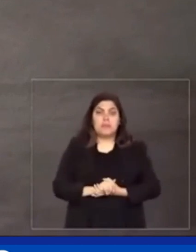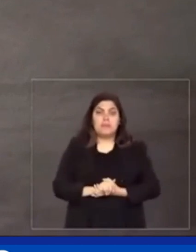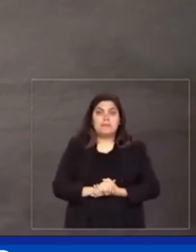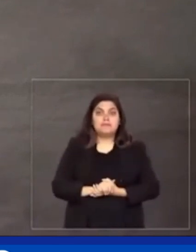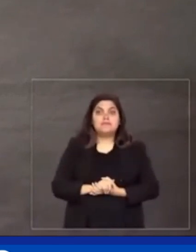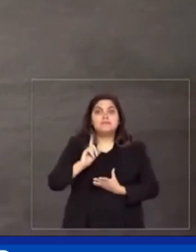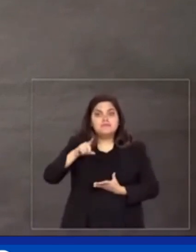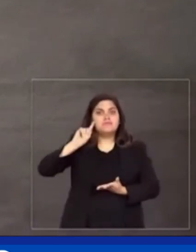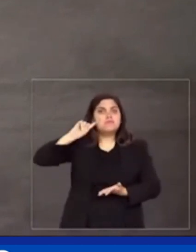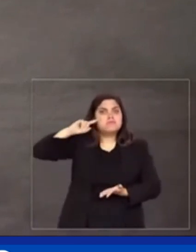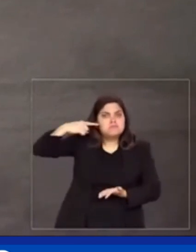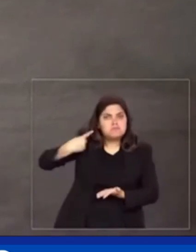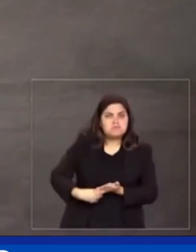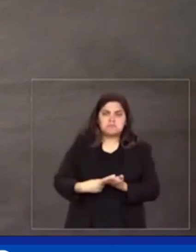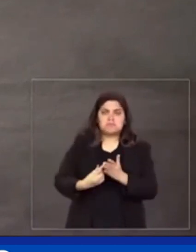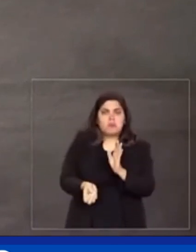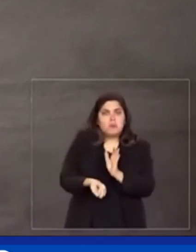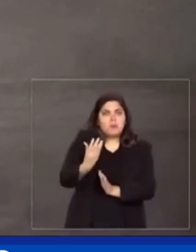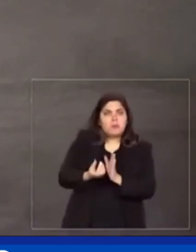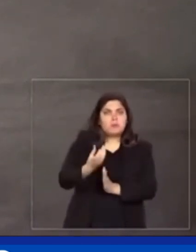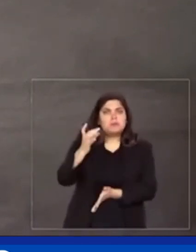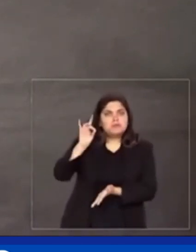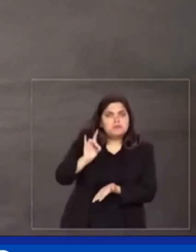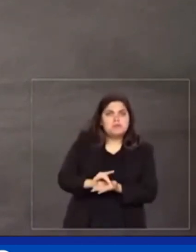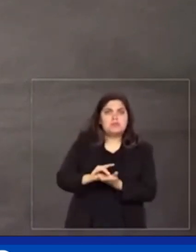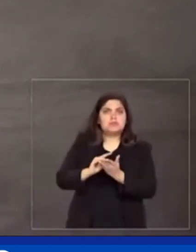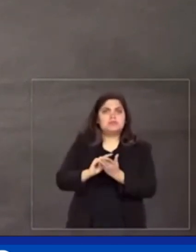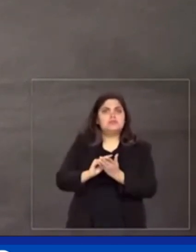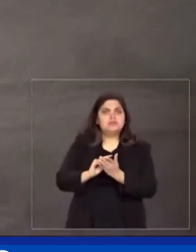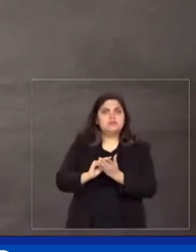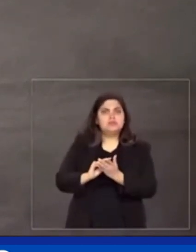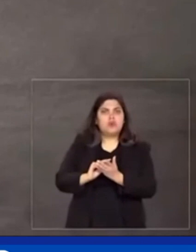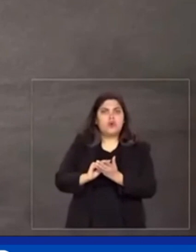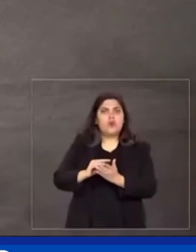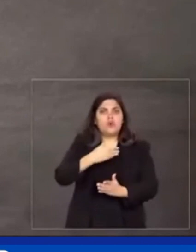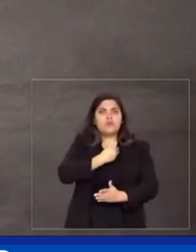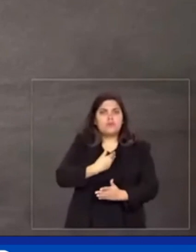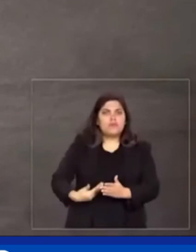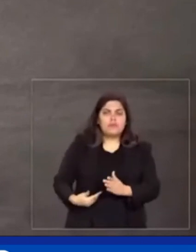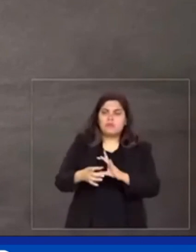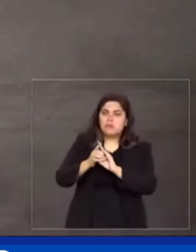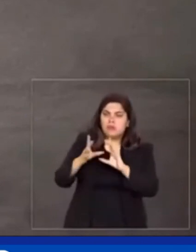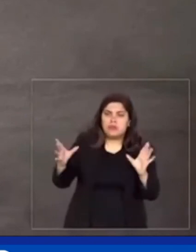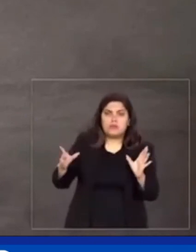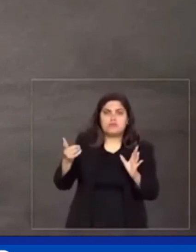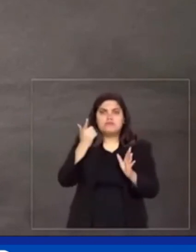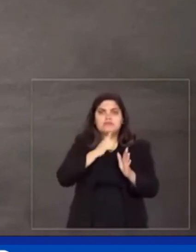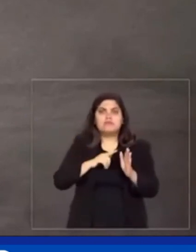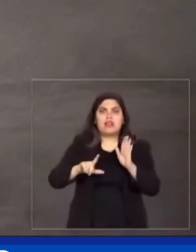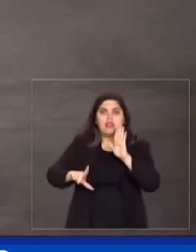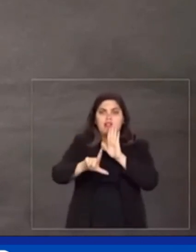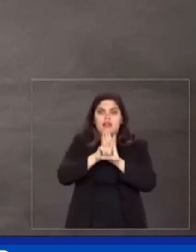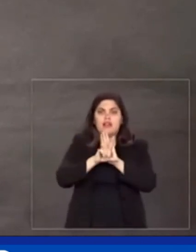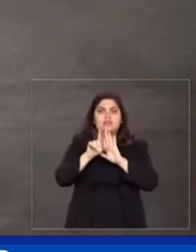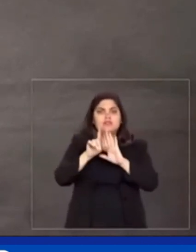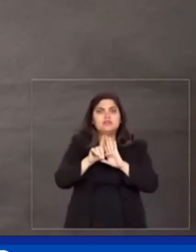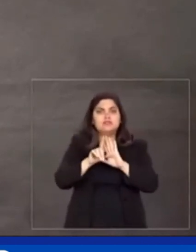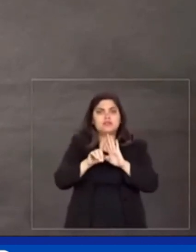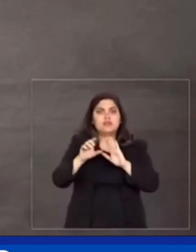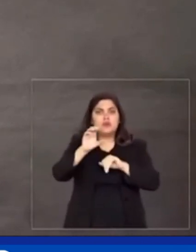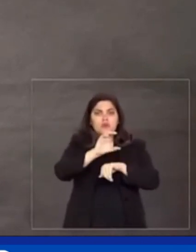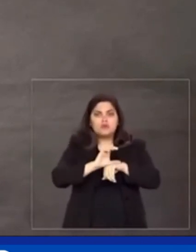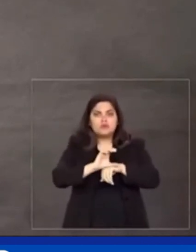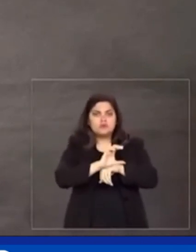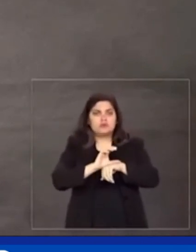com o compromisso de construir um verdadeiro Estado democrático garantir a normalidade institucional e